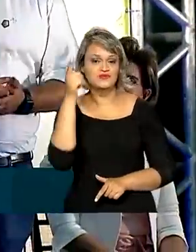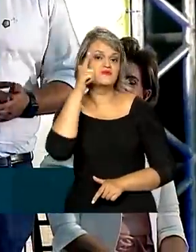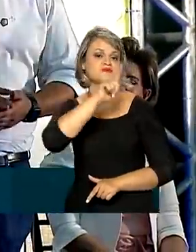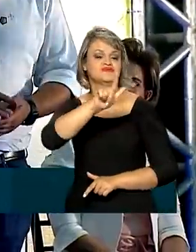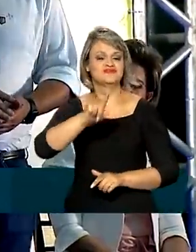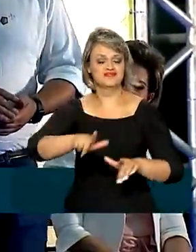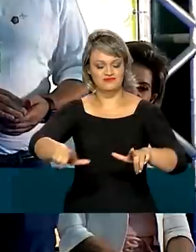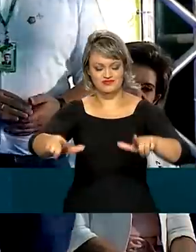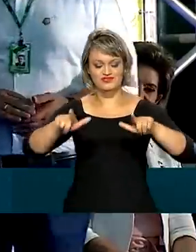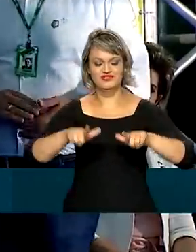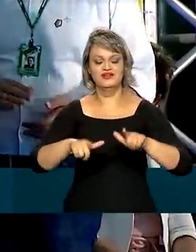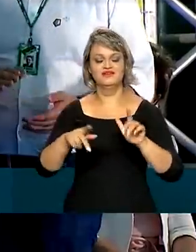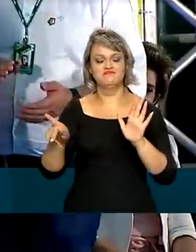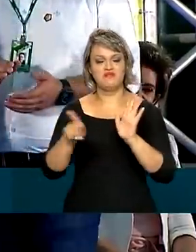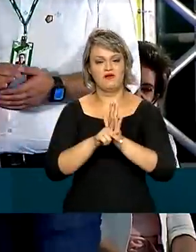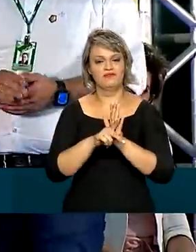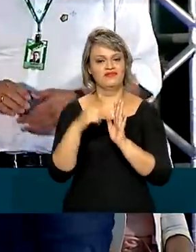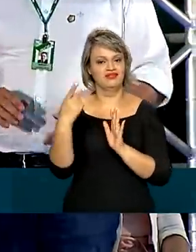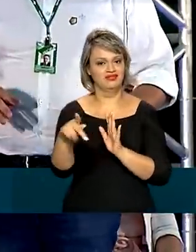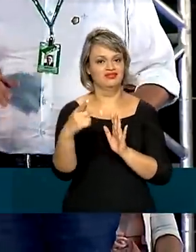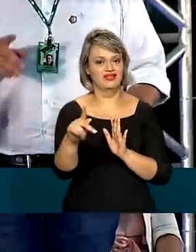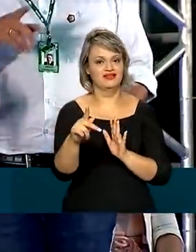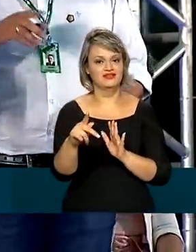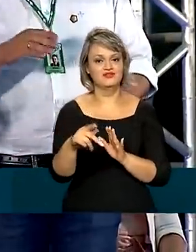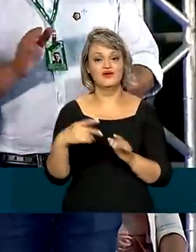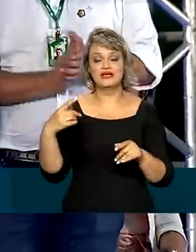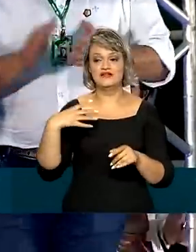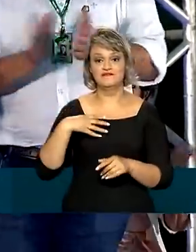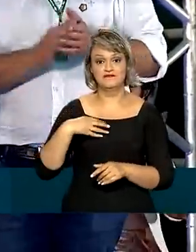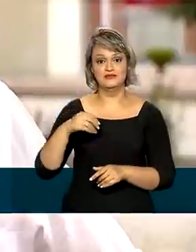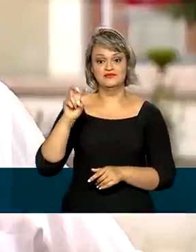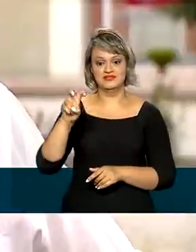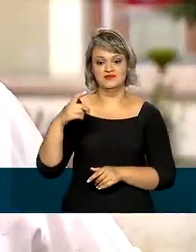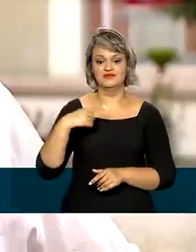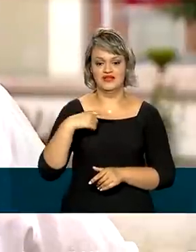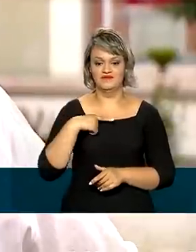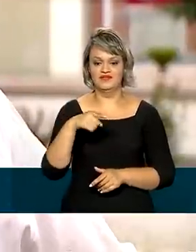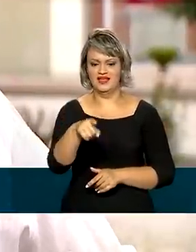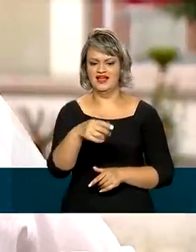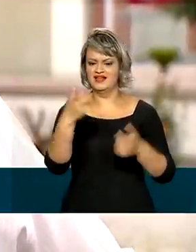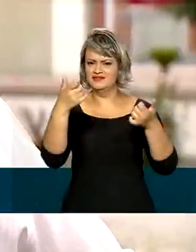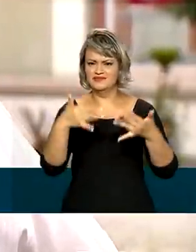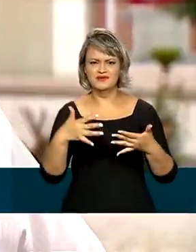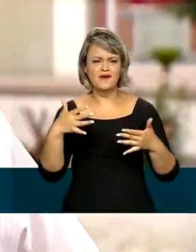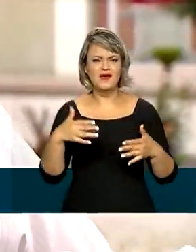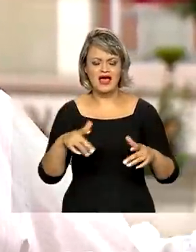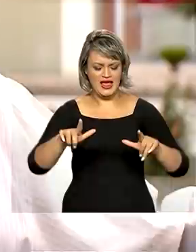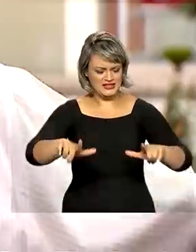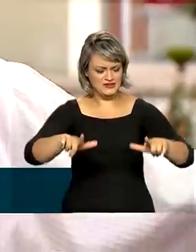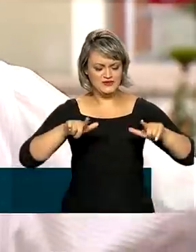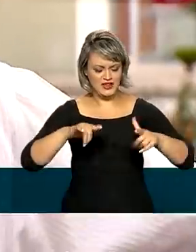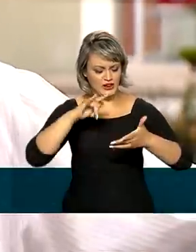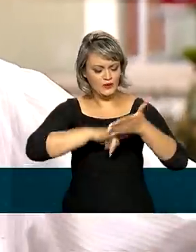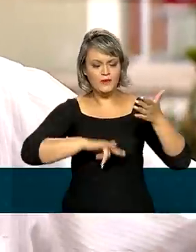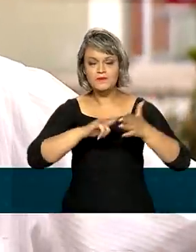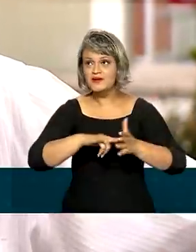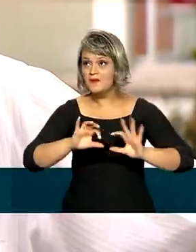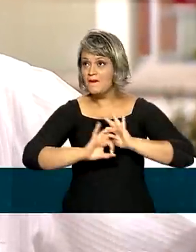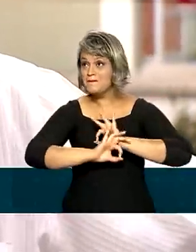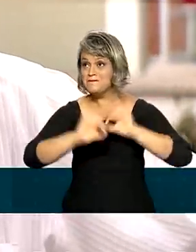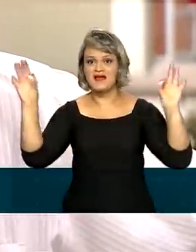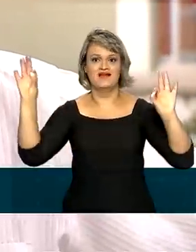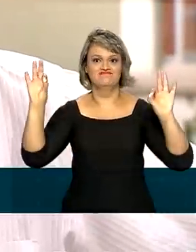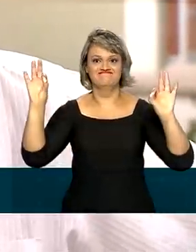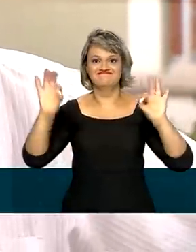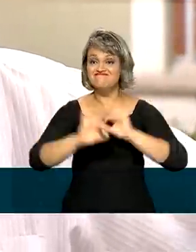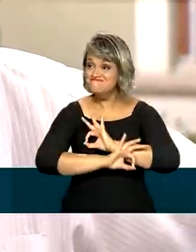receberam o título da propriedade, onde criaram cinco filhos. O melhor documento de uma propriedade é o título,